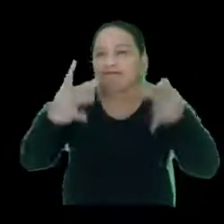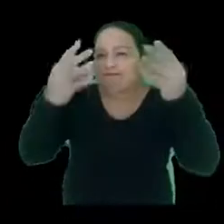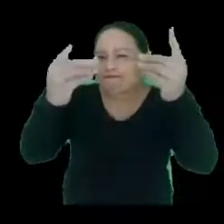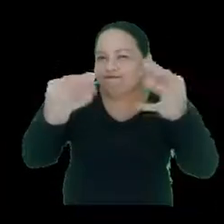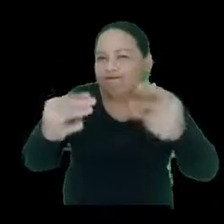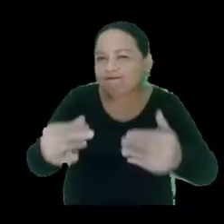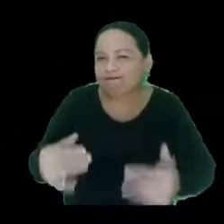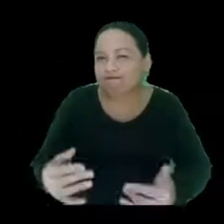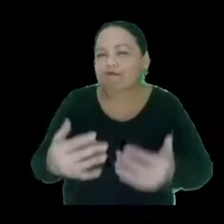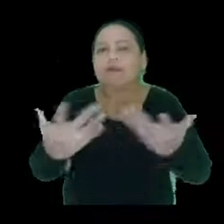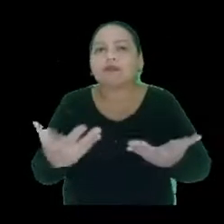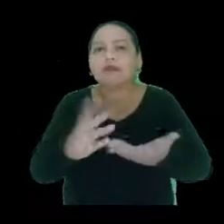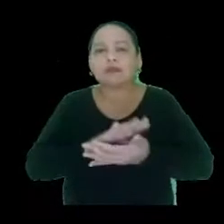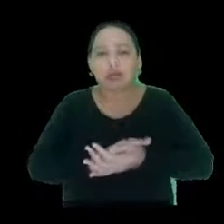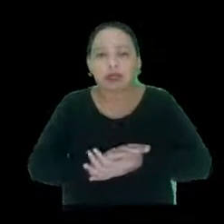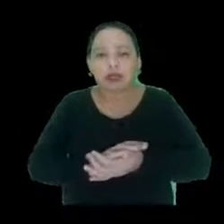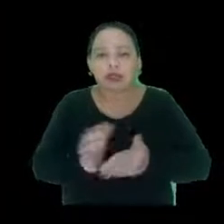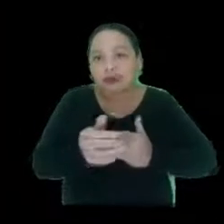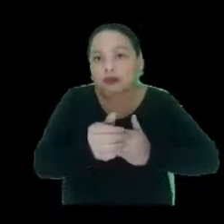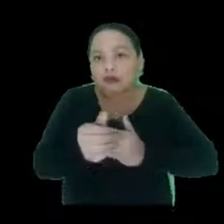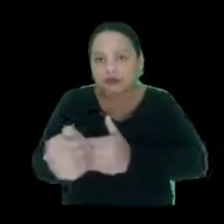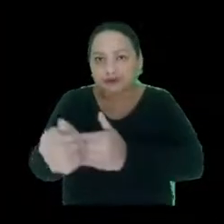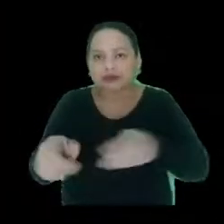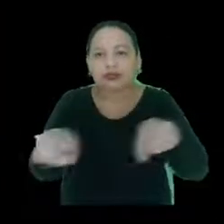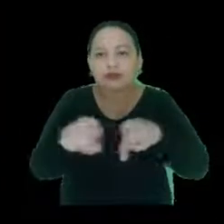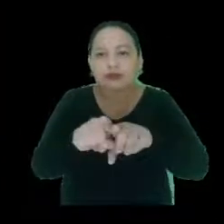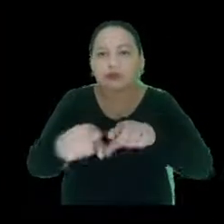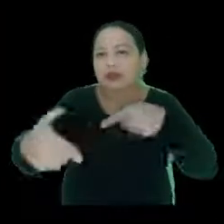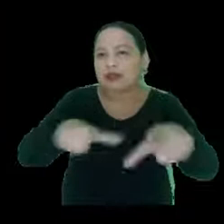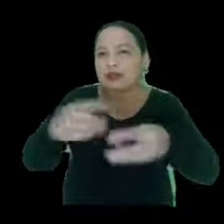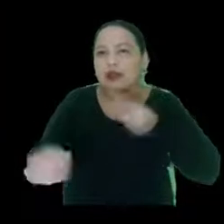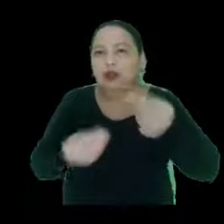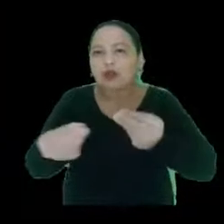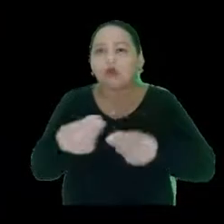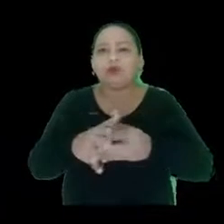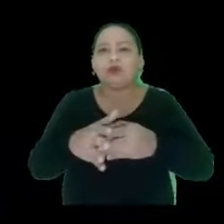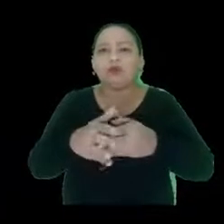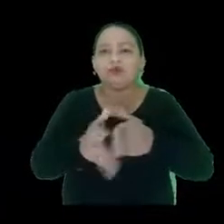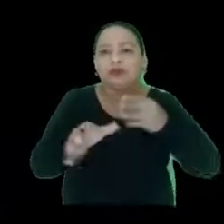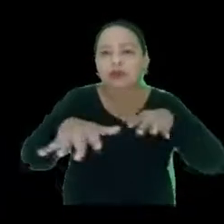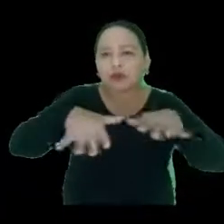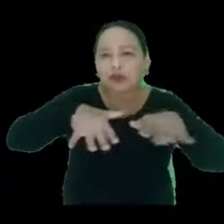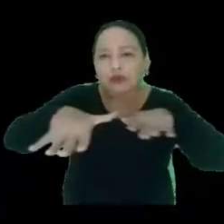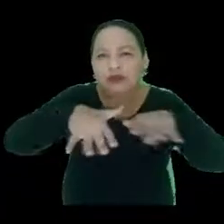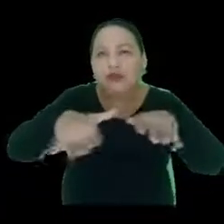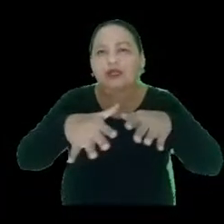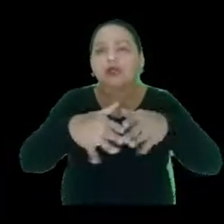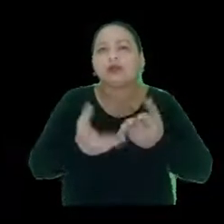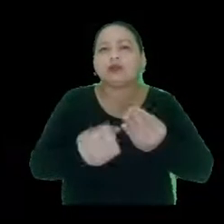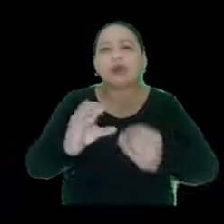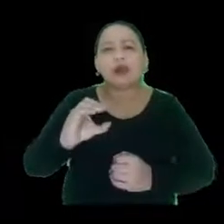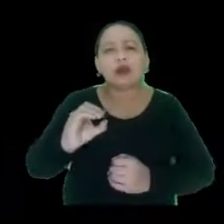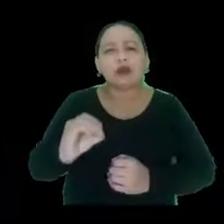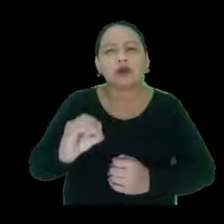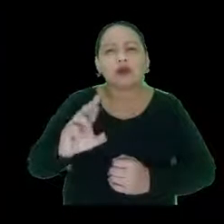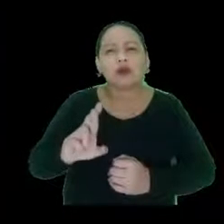descrever. O guia-intérprete também vai trabalhar com a questão de orientação e mobilidade, né? Então, o